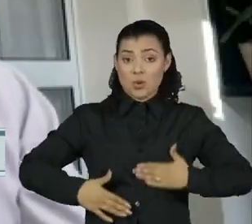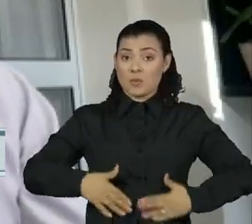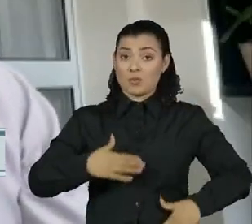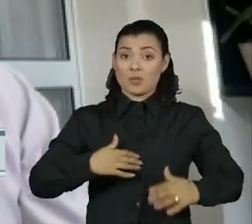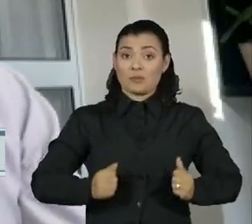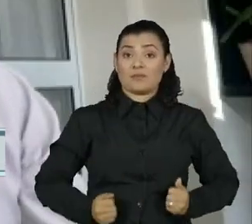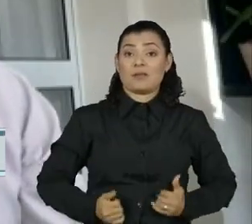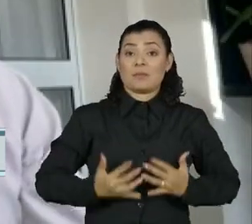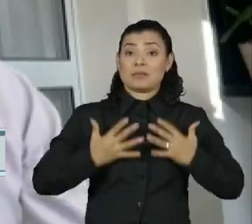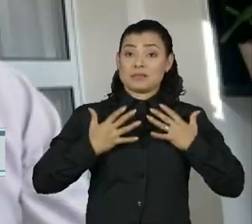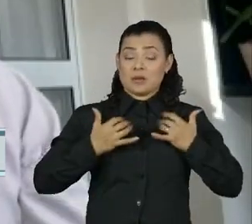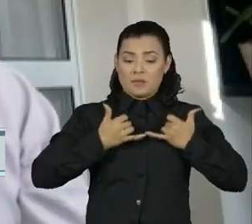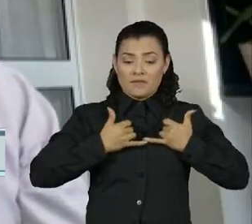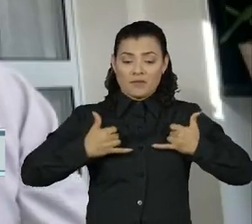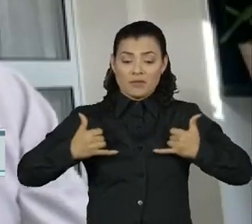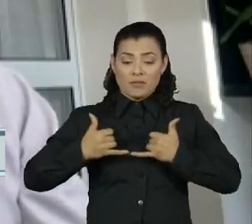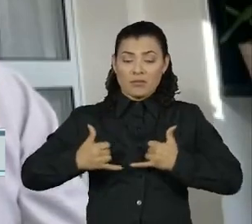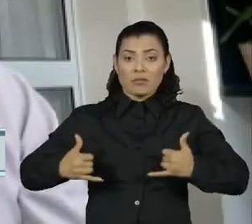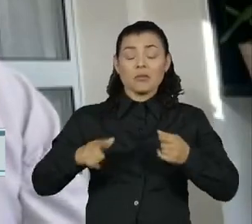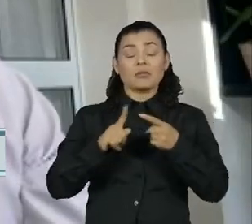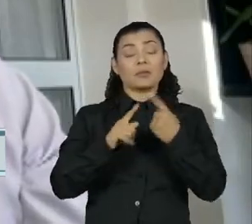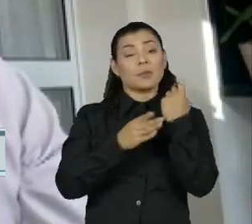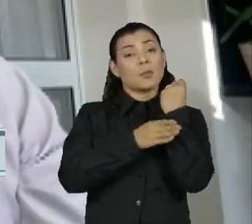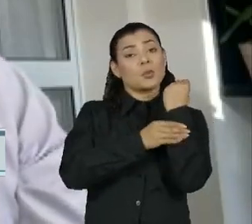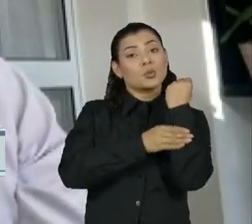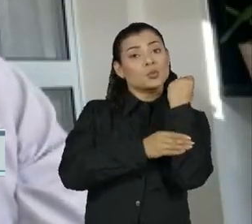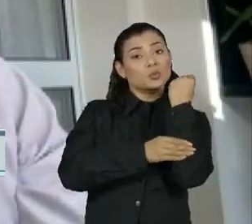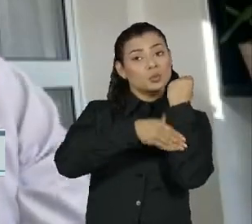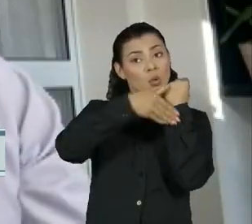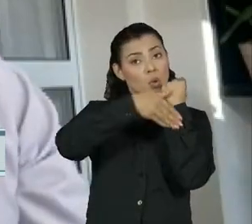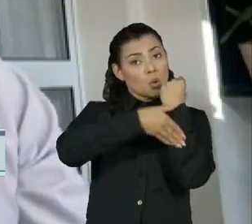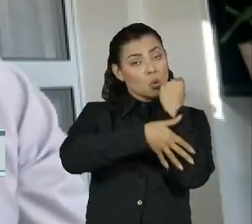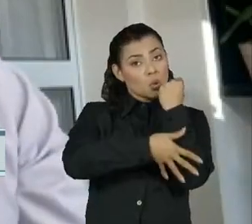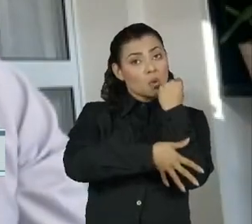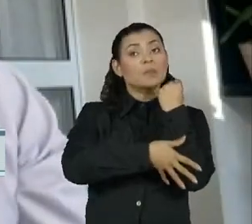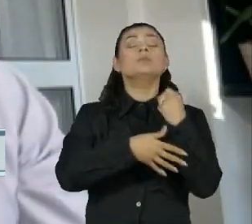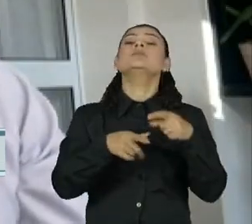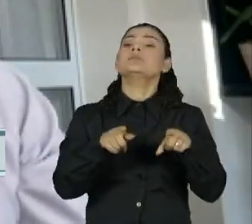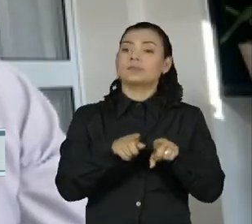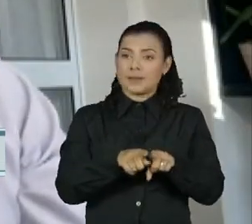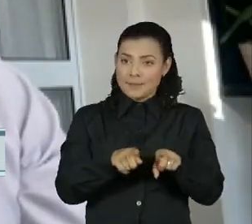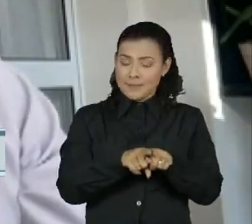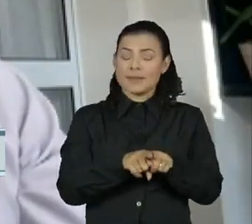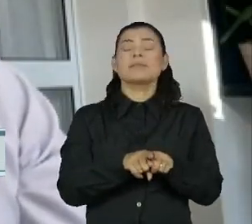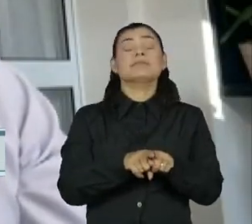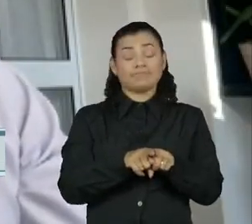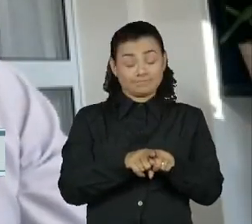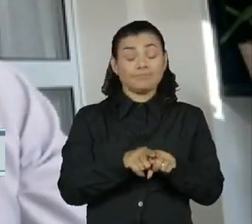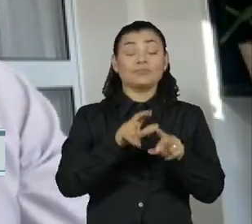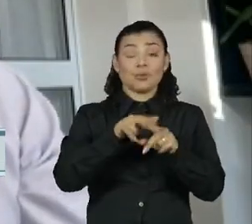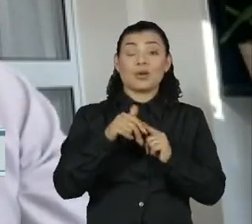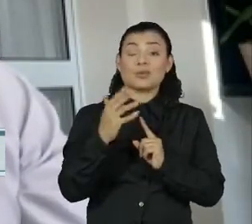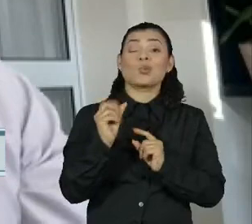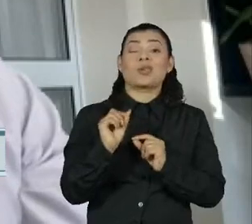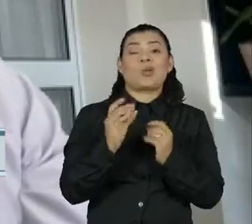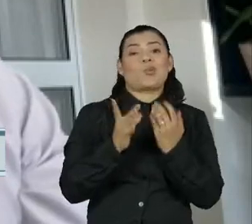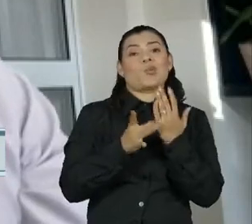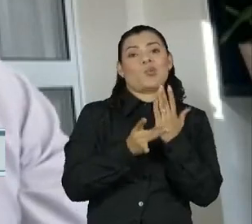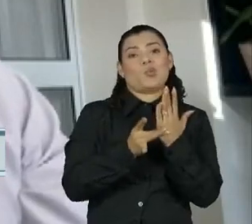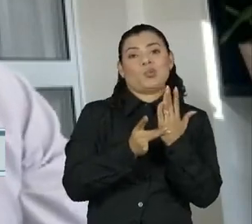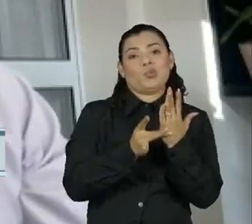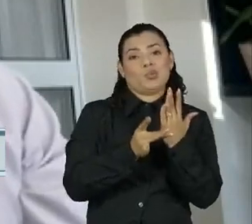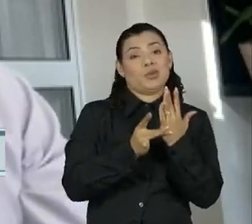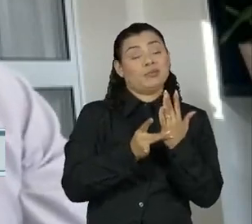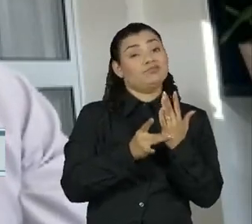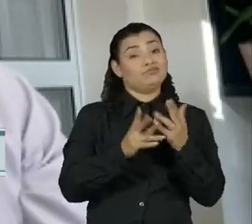nas artérias, nos músculos, ocorre essa deposição, esse acúmulo de gordura que